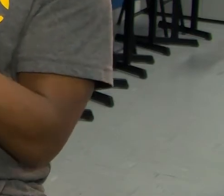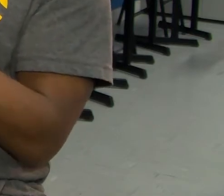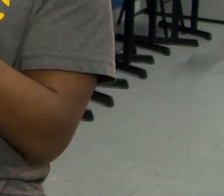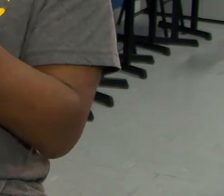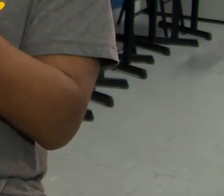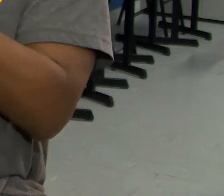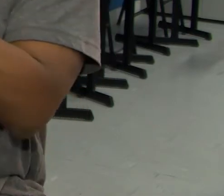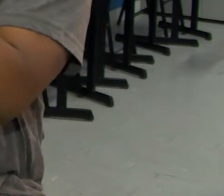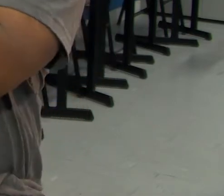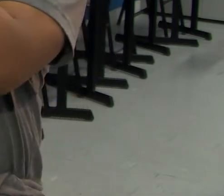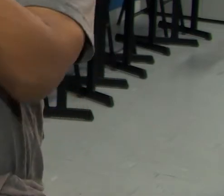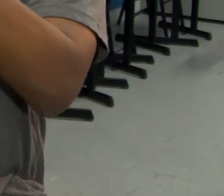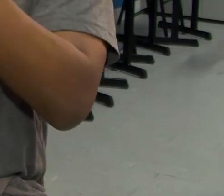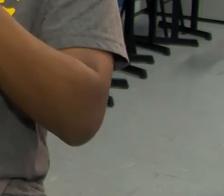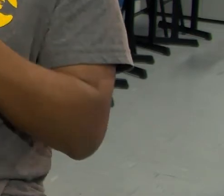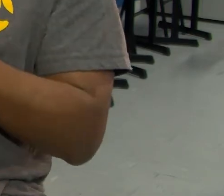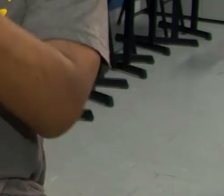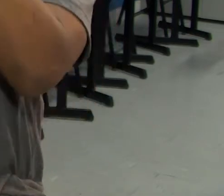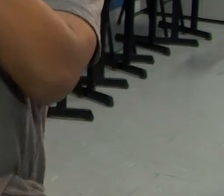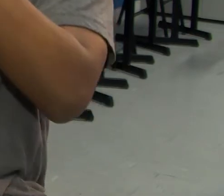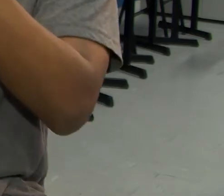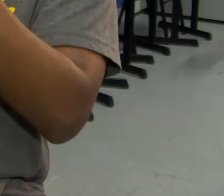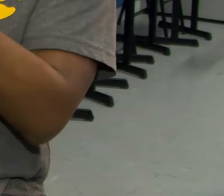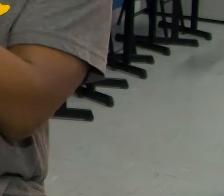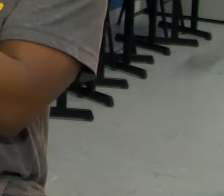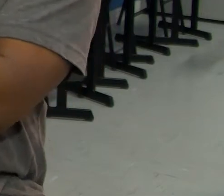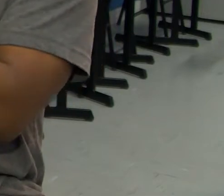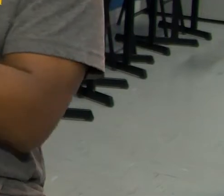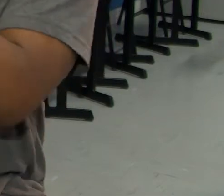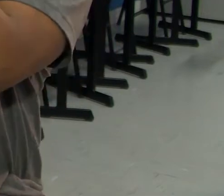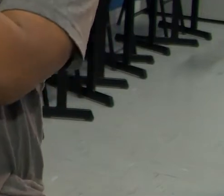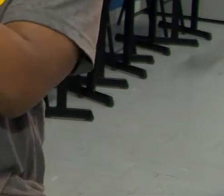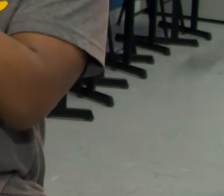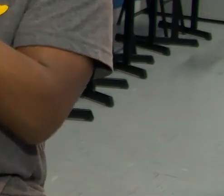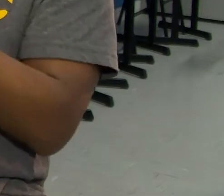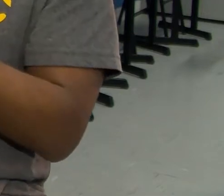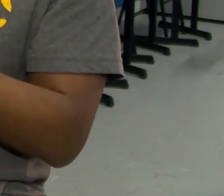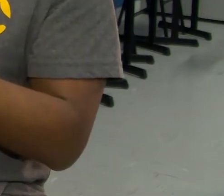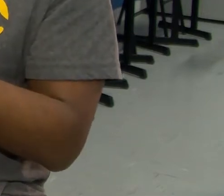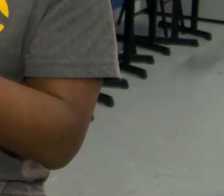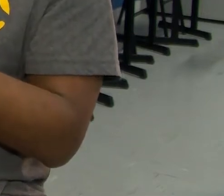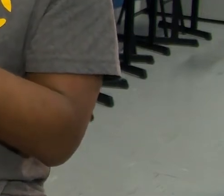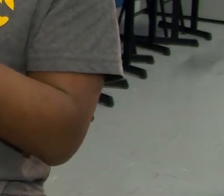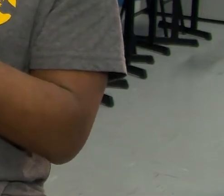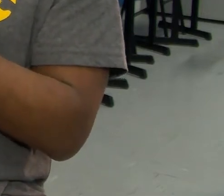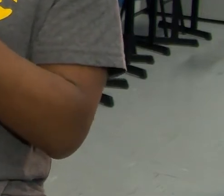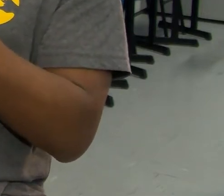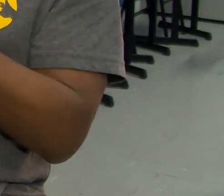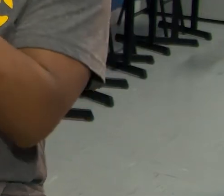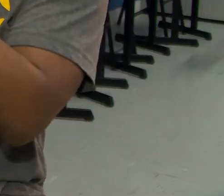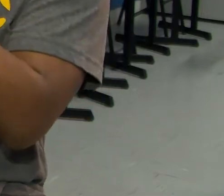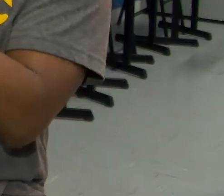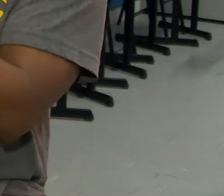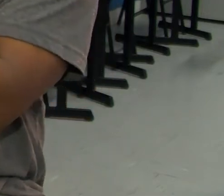que os surdos ainda passam. Não são todas, é claro. Tem algumas cidades que estão melhorando em relação à questão de intérpretes,